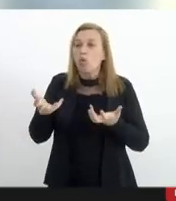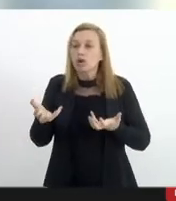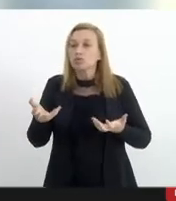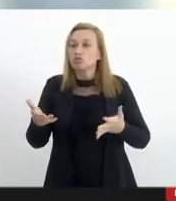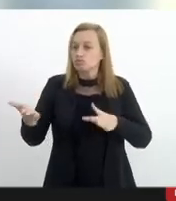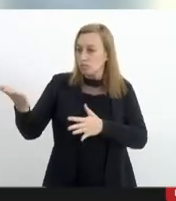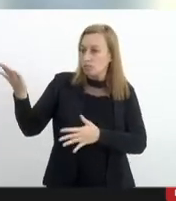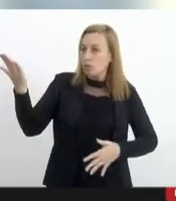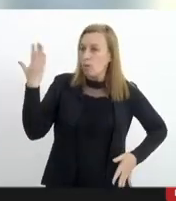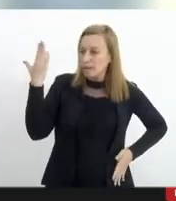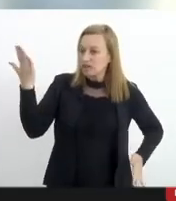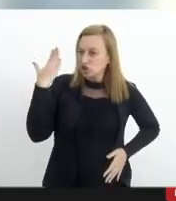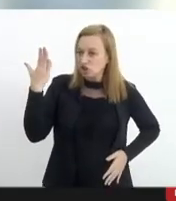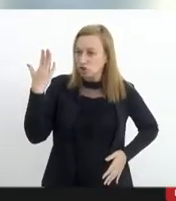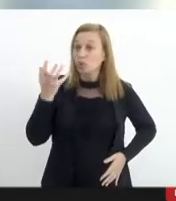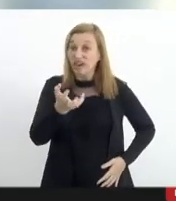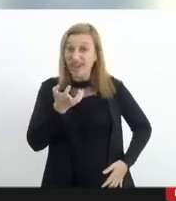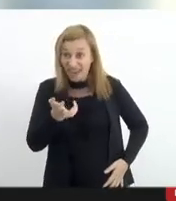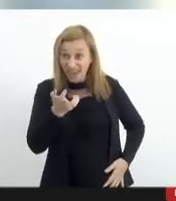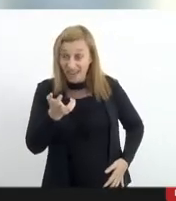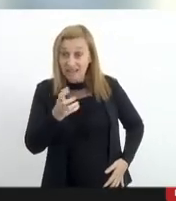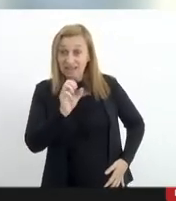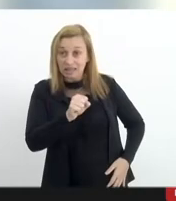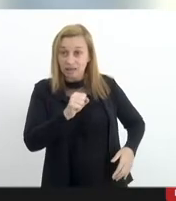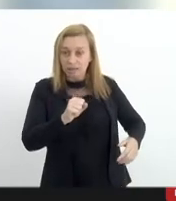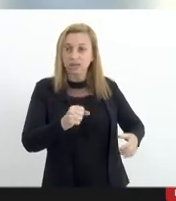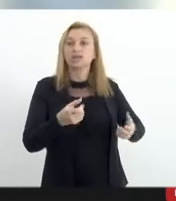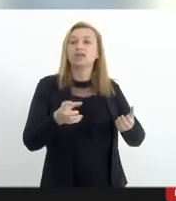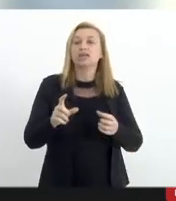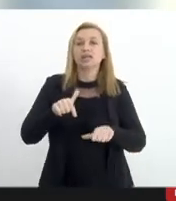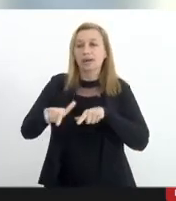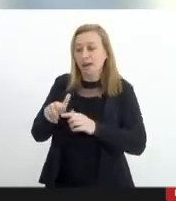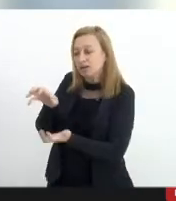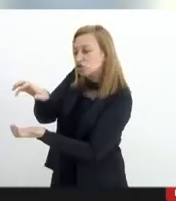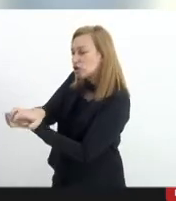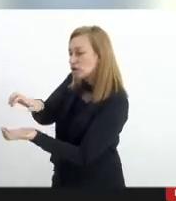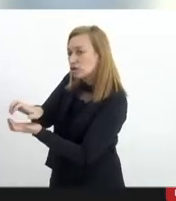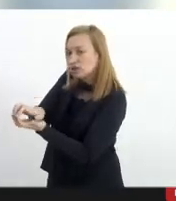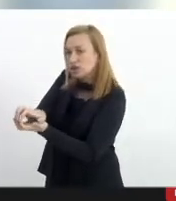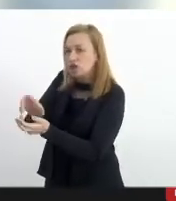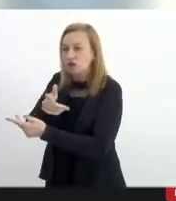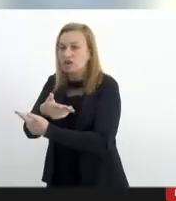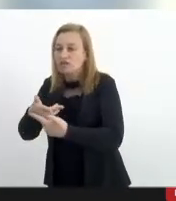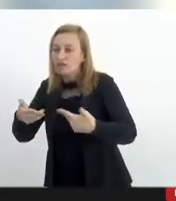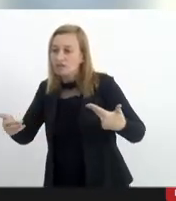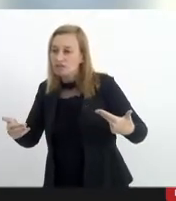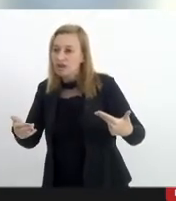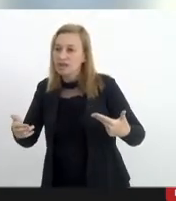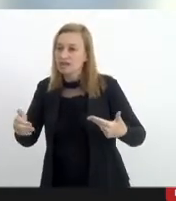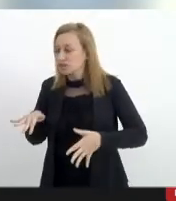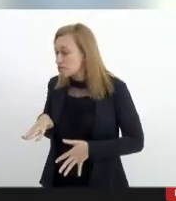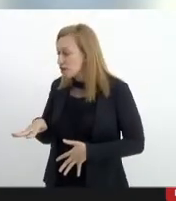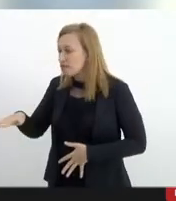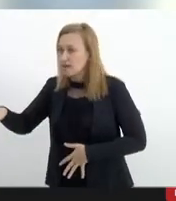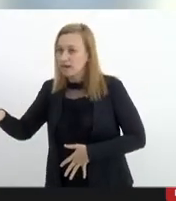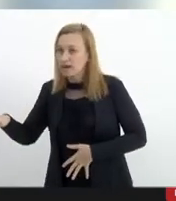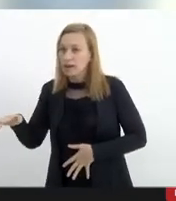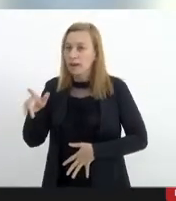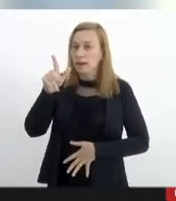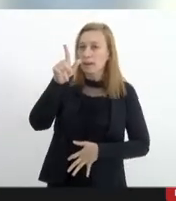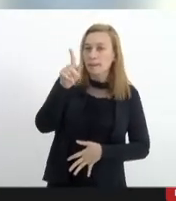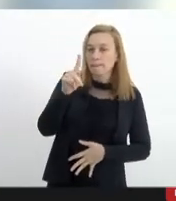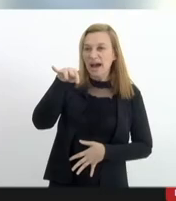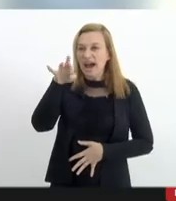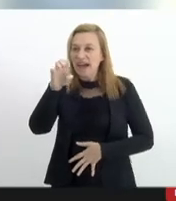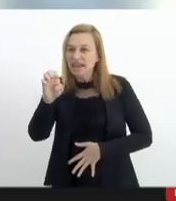sobretudo dessa facção criminosa que opera no Jacarezinho Complexo do Alemão Nova Holanda Parque União